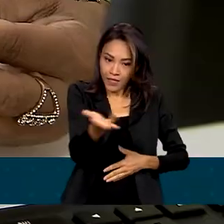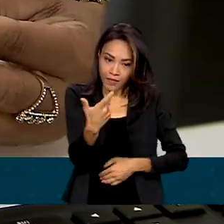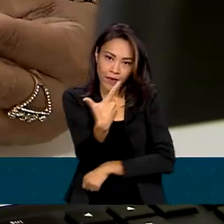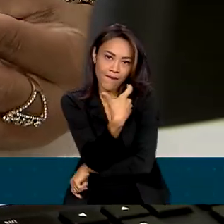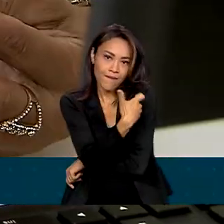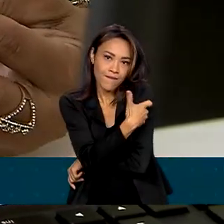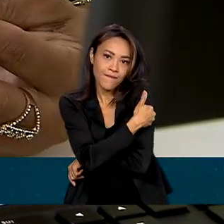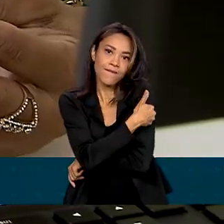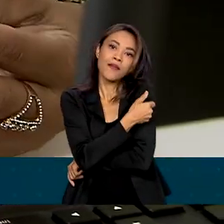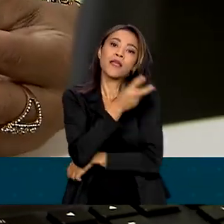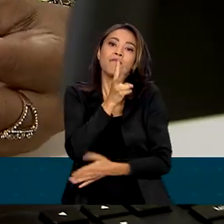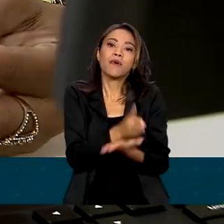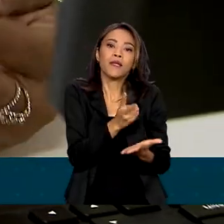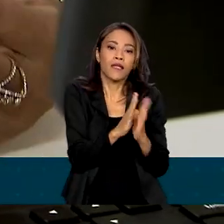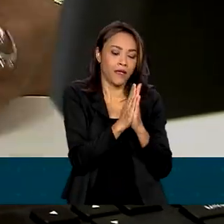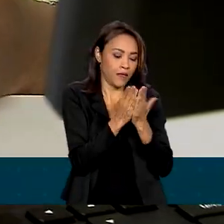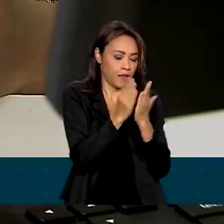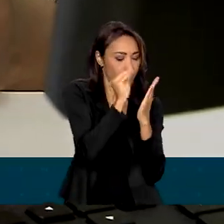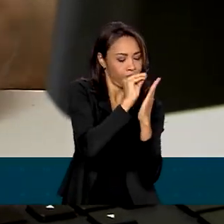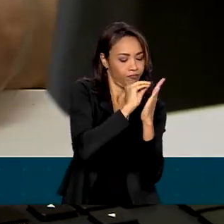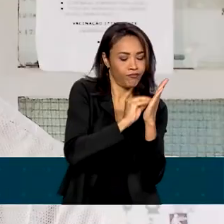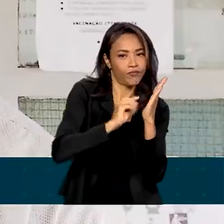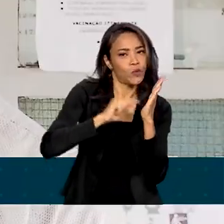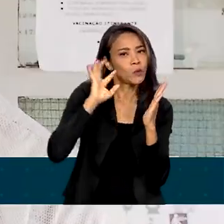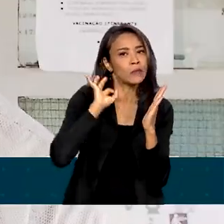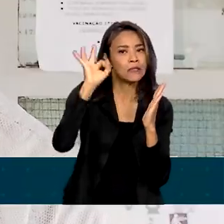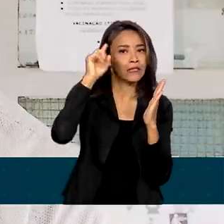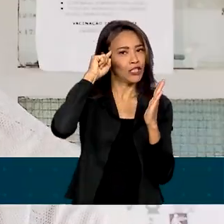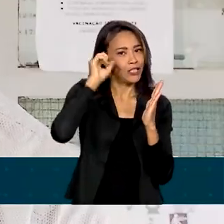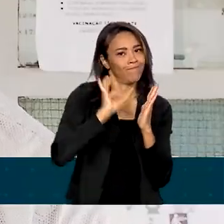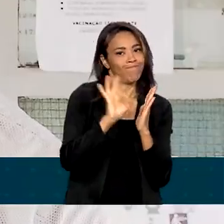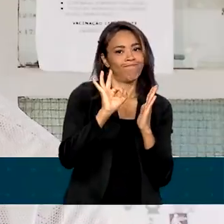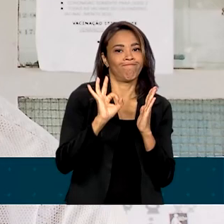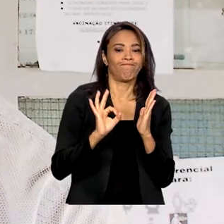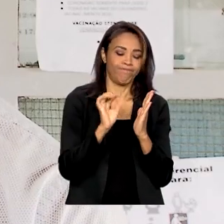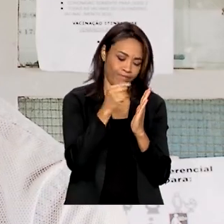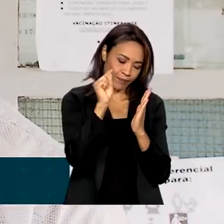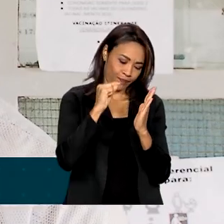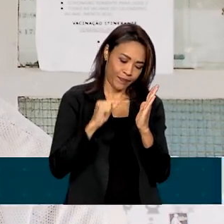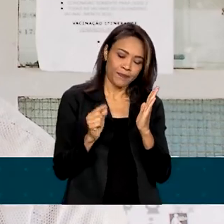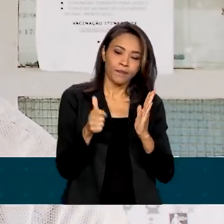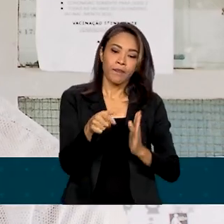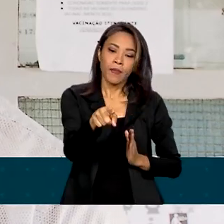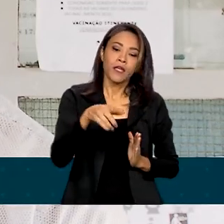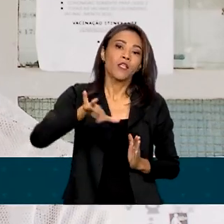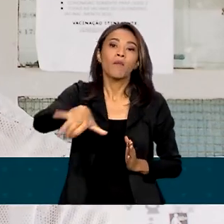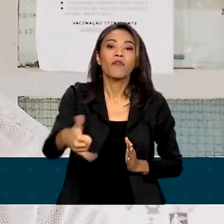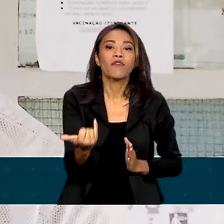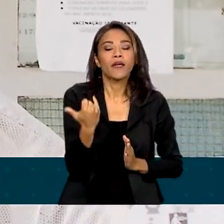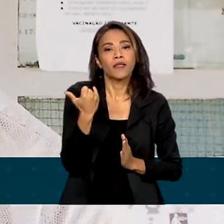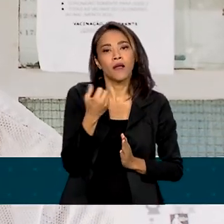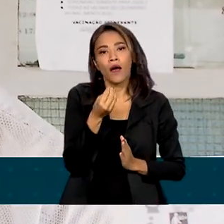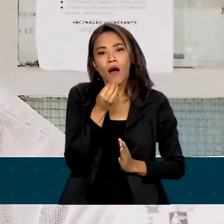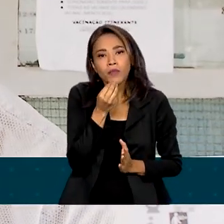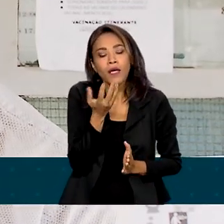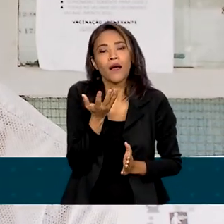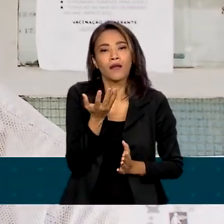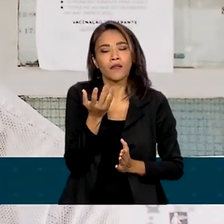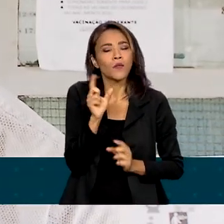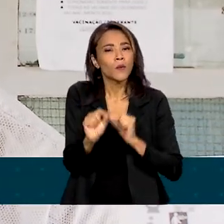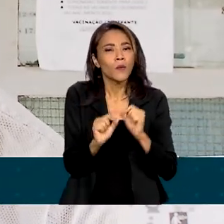caderneta de vacinação das meninas em dia. A gente aproveita cada oportunidade que tem para reforçar essa